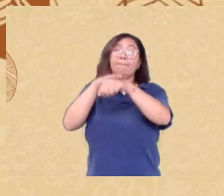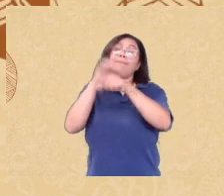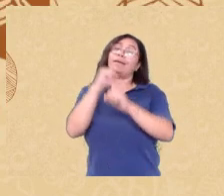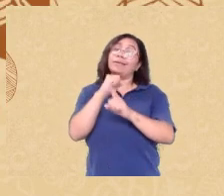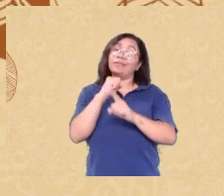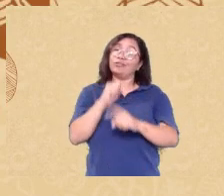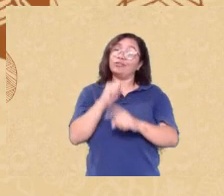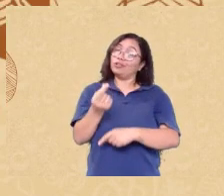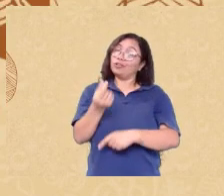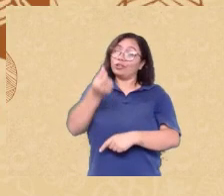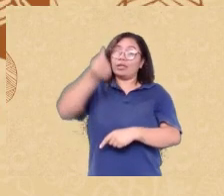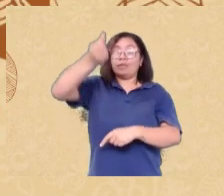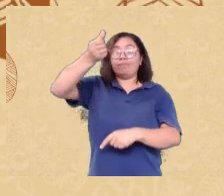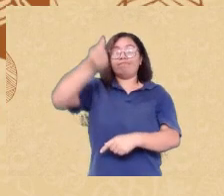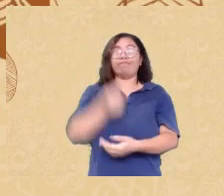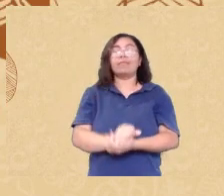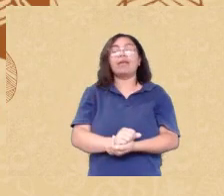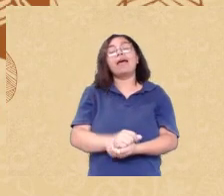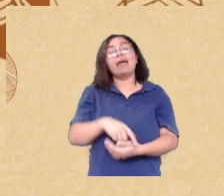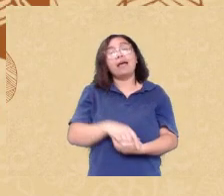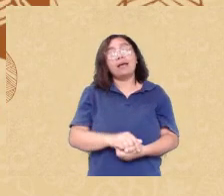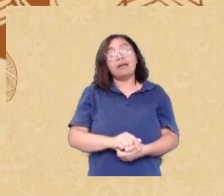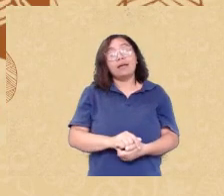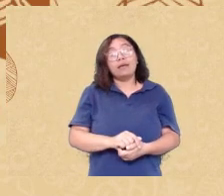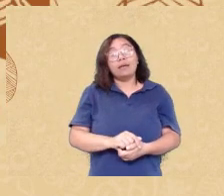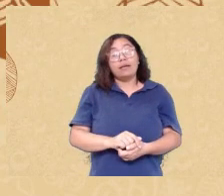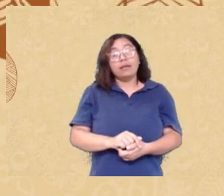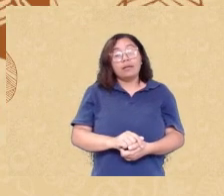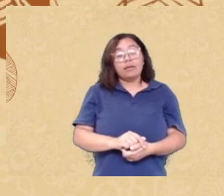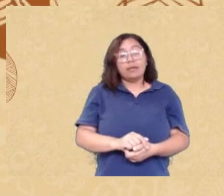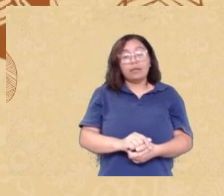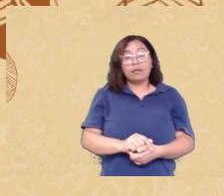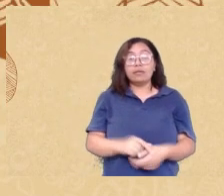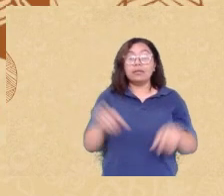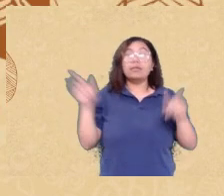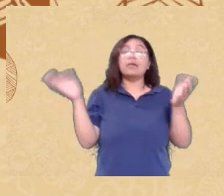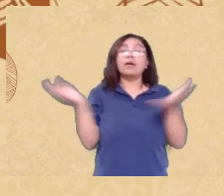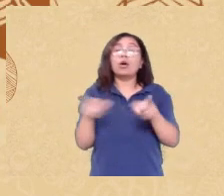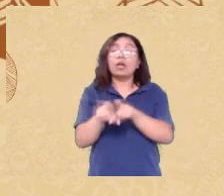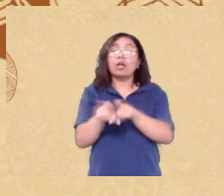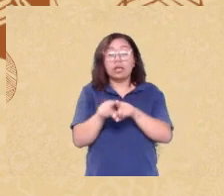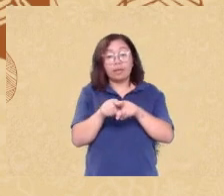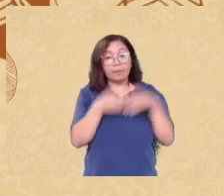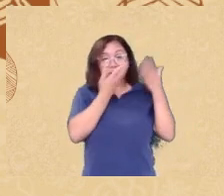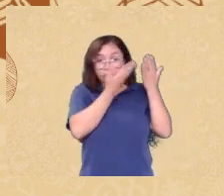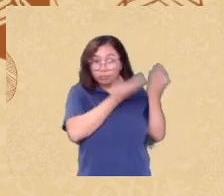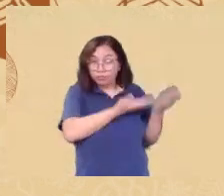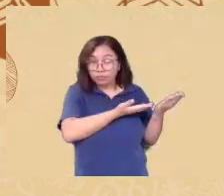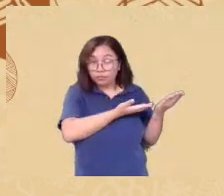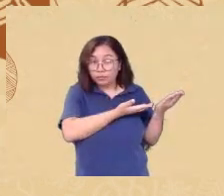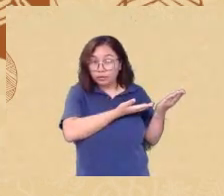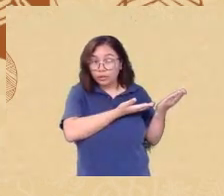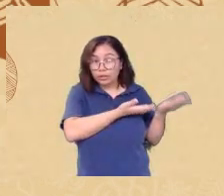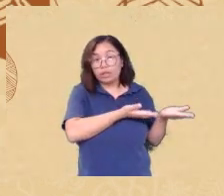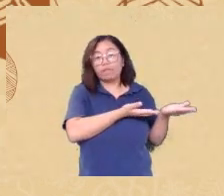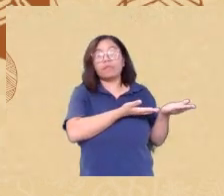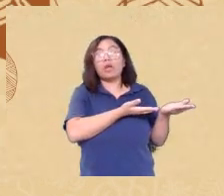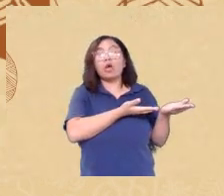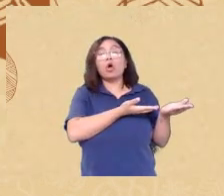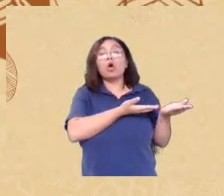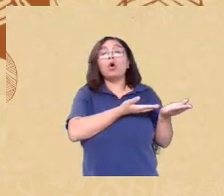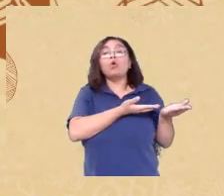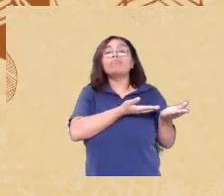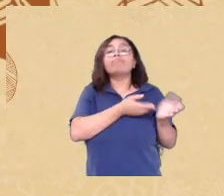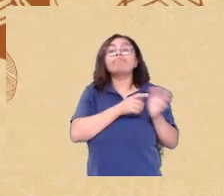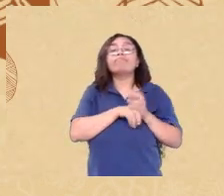não a única variável importante eu trouxe agora aqui o dado de um outro teste psicológico porque eu queria que vocês entendessem que não